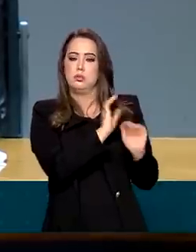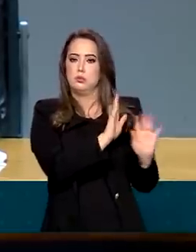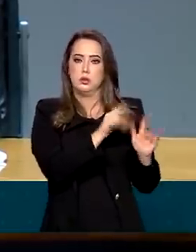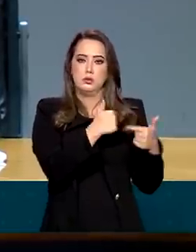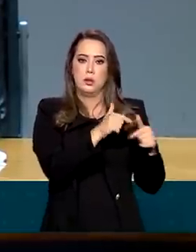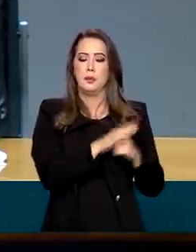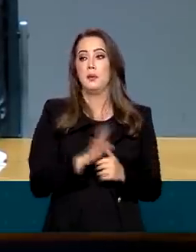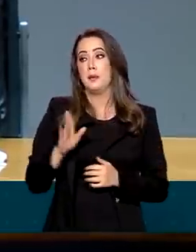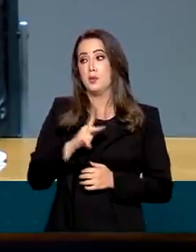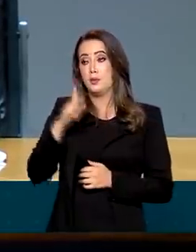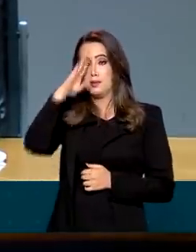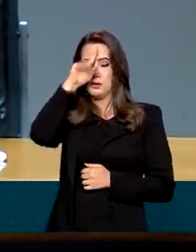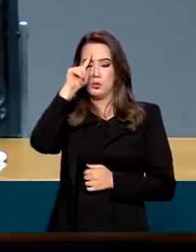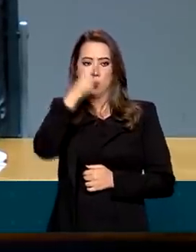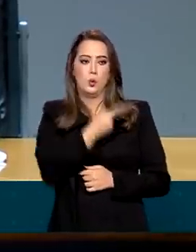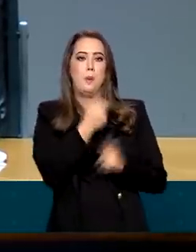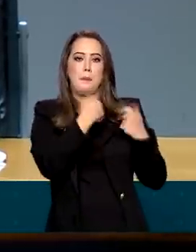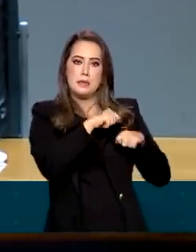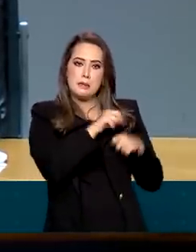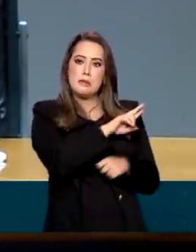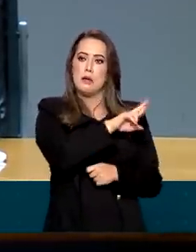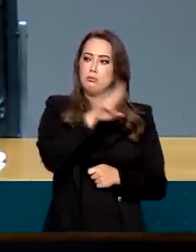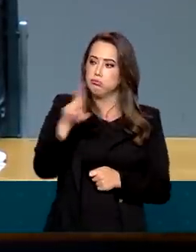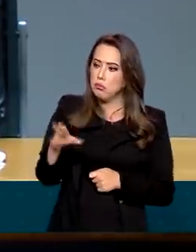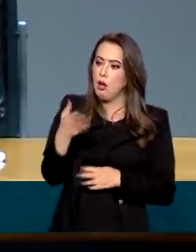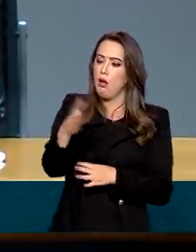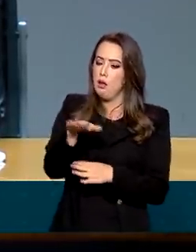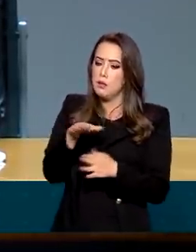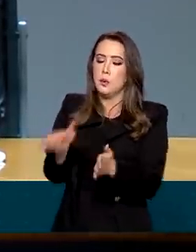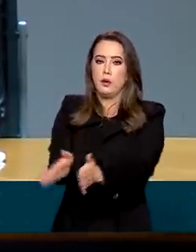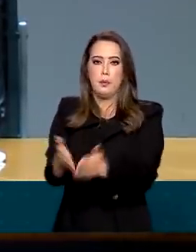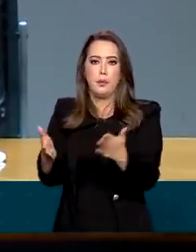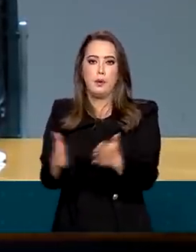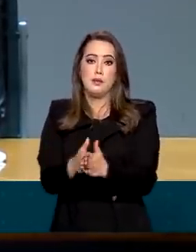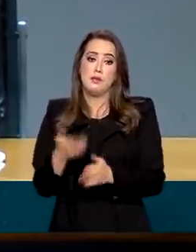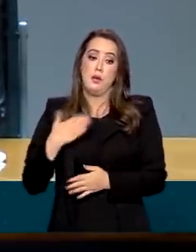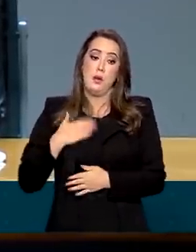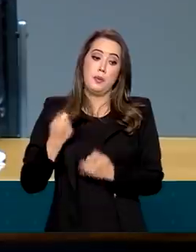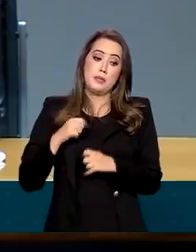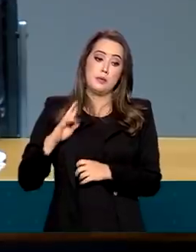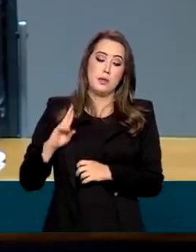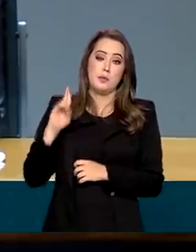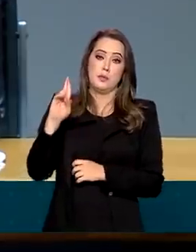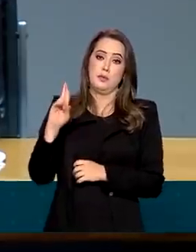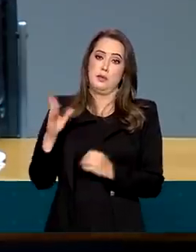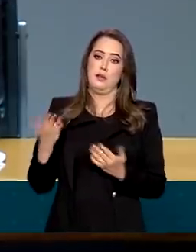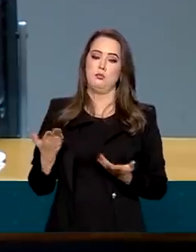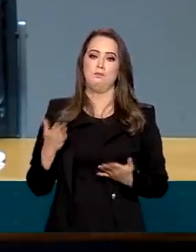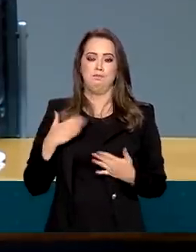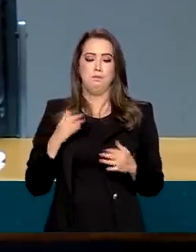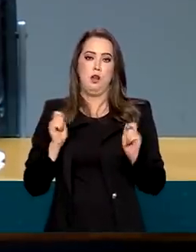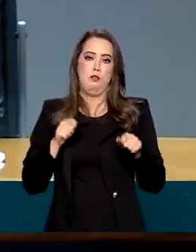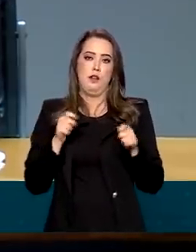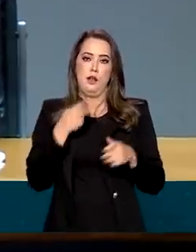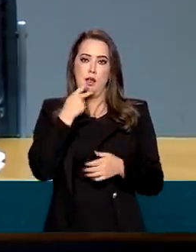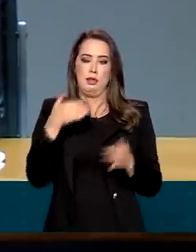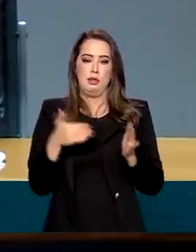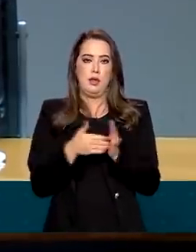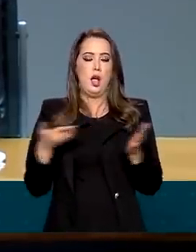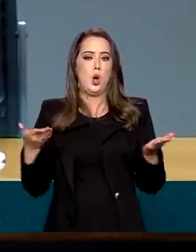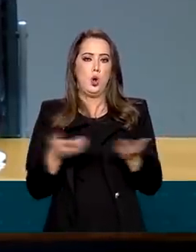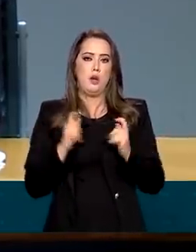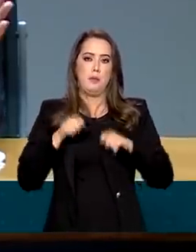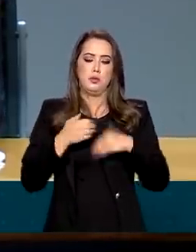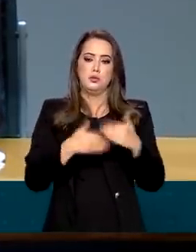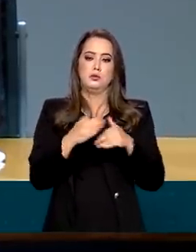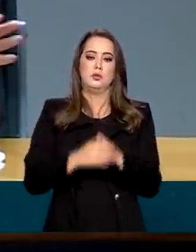é preciso atender isso e eu tenho que tomar a responsabilidade por dizer o seguinte, olha, até aqui dá para levar. Agora, se for para 500, 600,